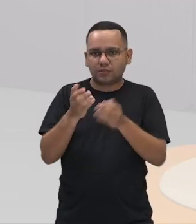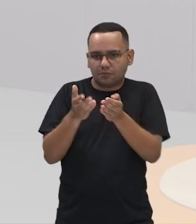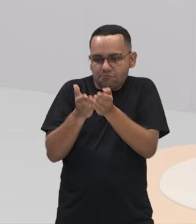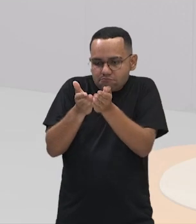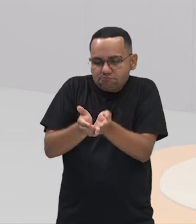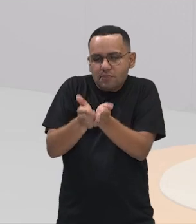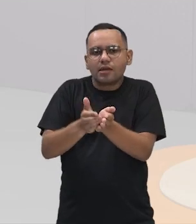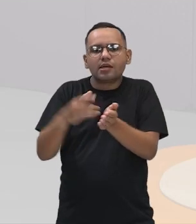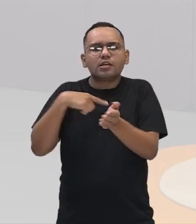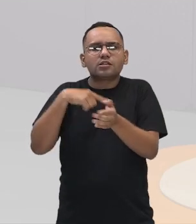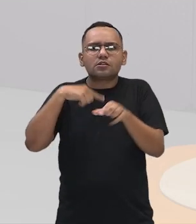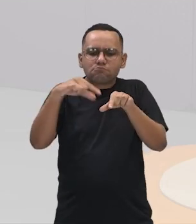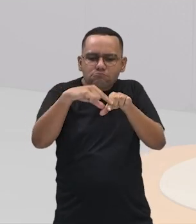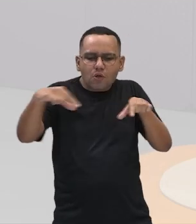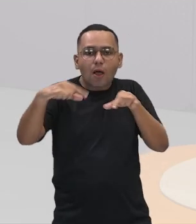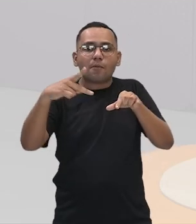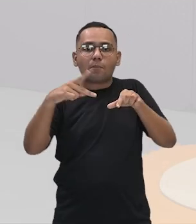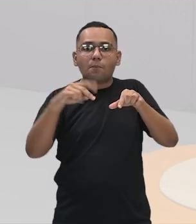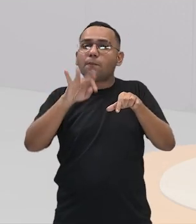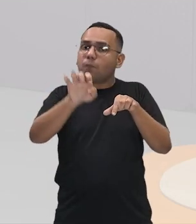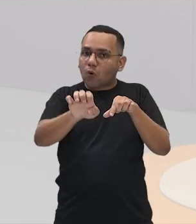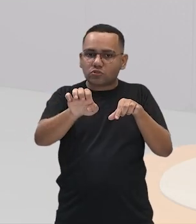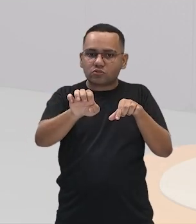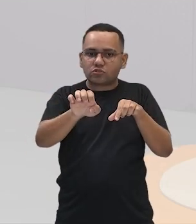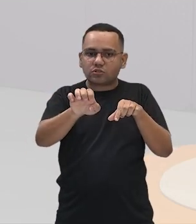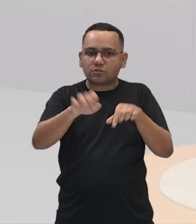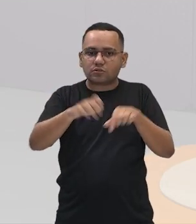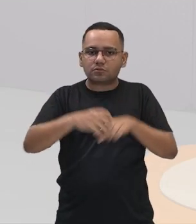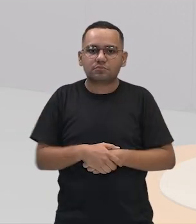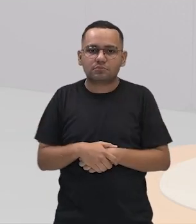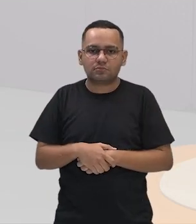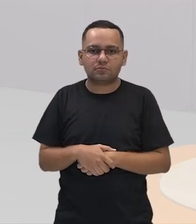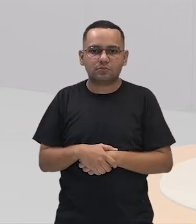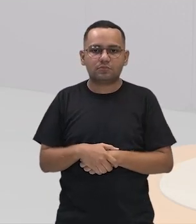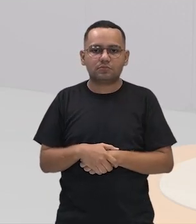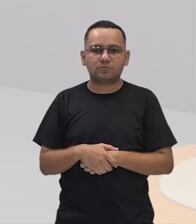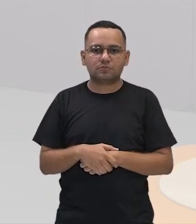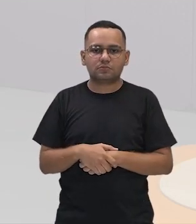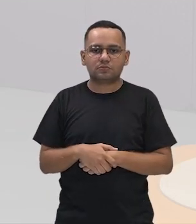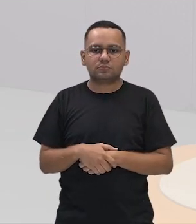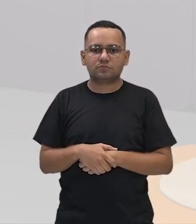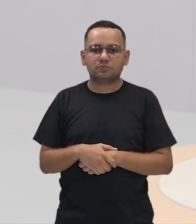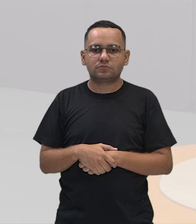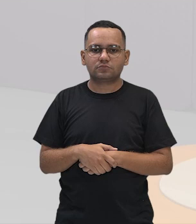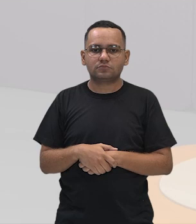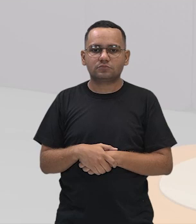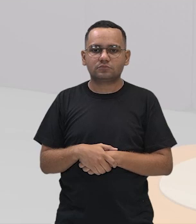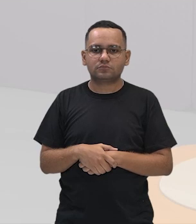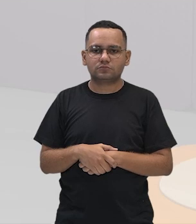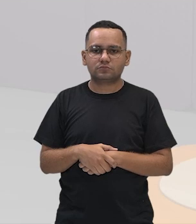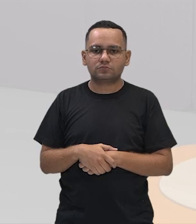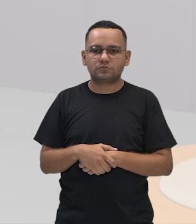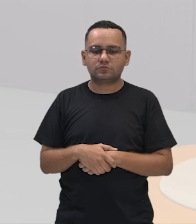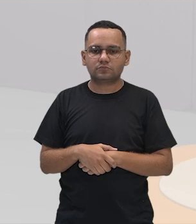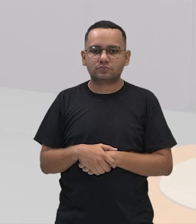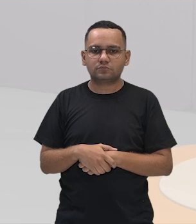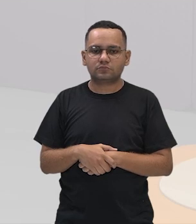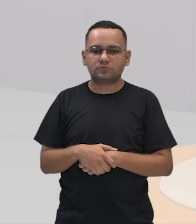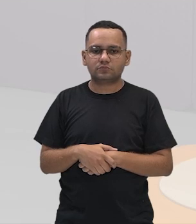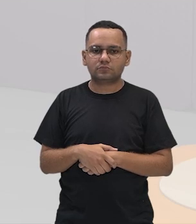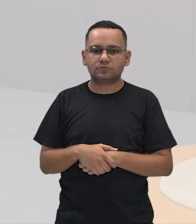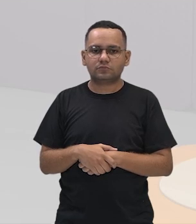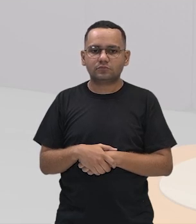tamanho, 1,20 m de largura e 10 de comprimento, 10,9. O dispositivo ficava,